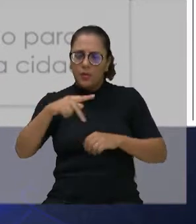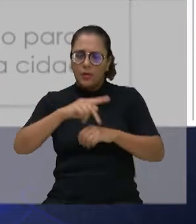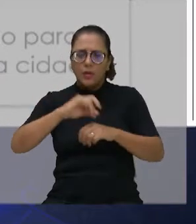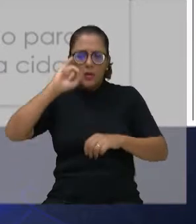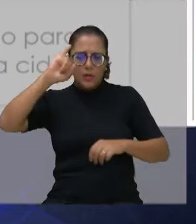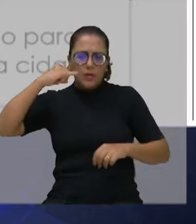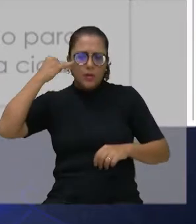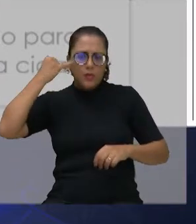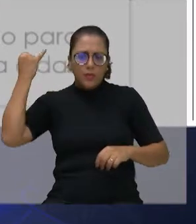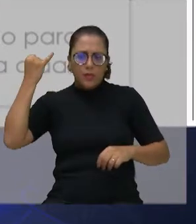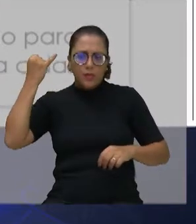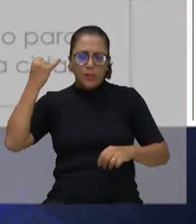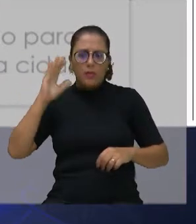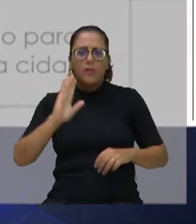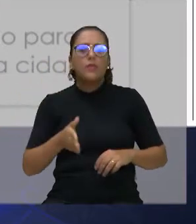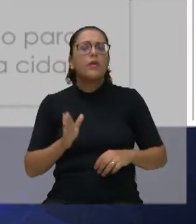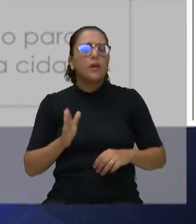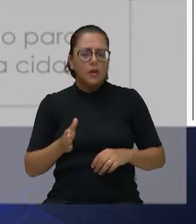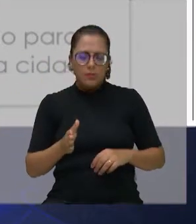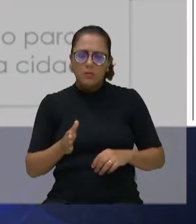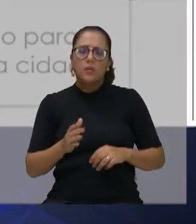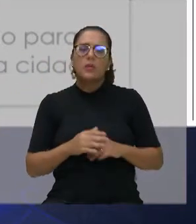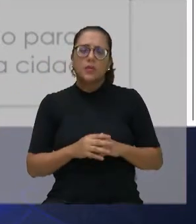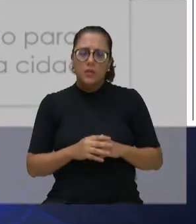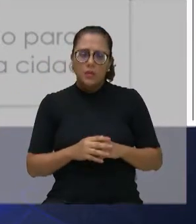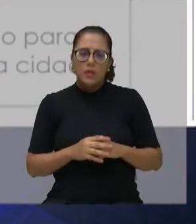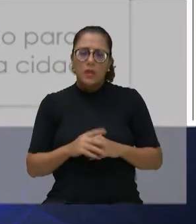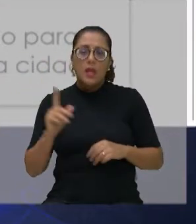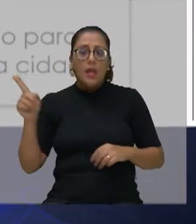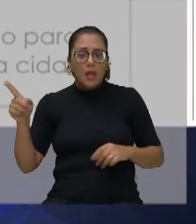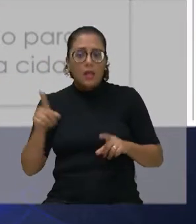Mundial de Pequim, na China,